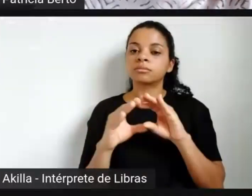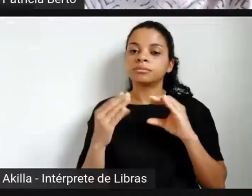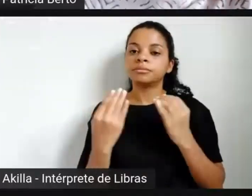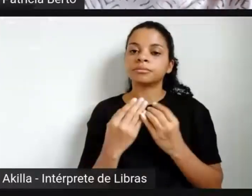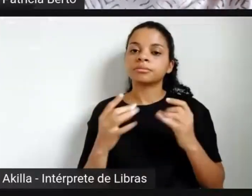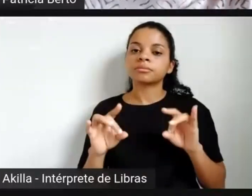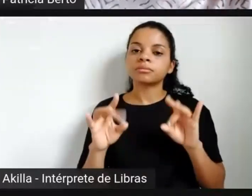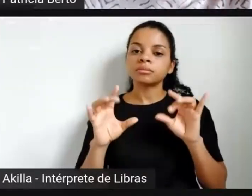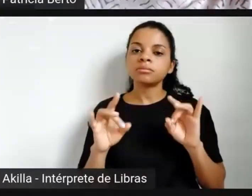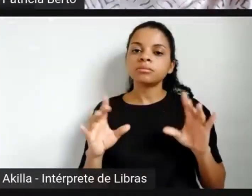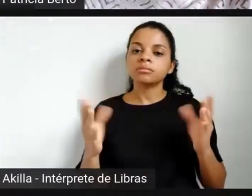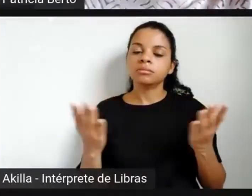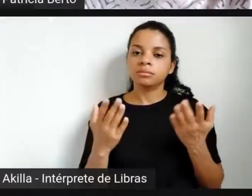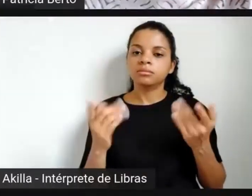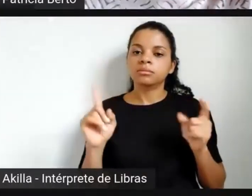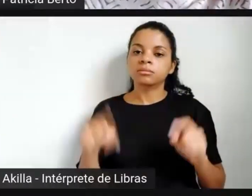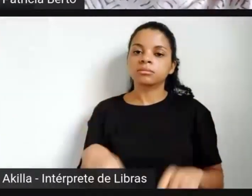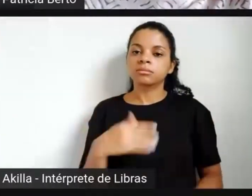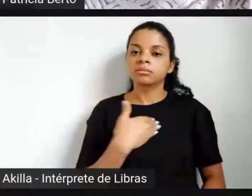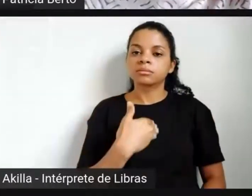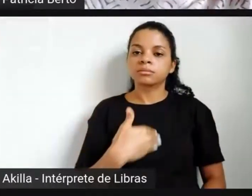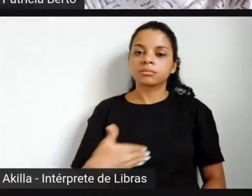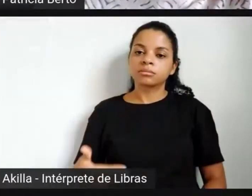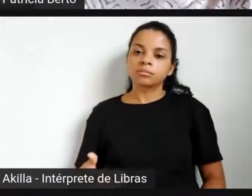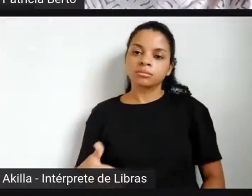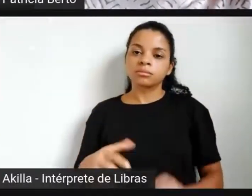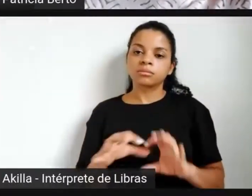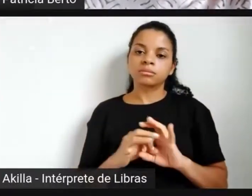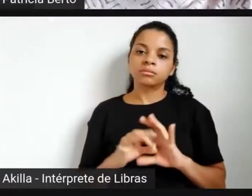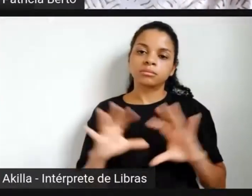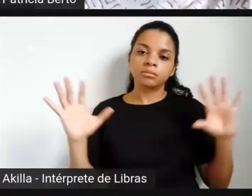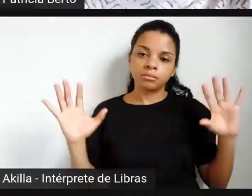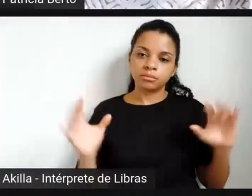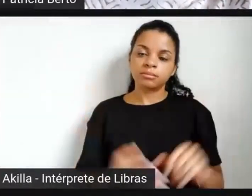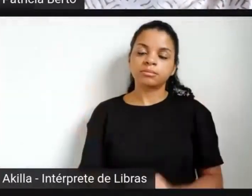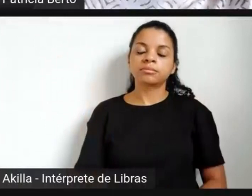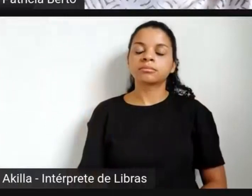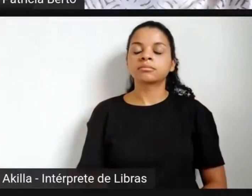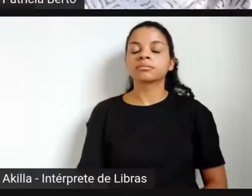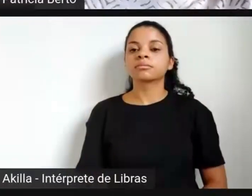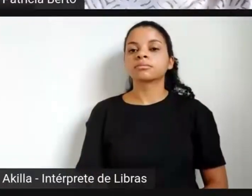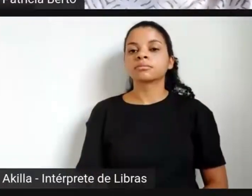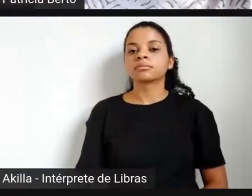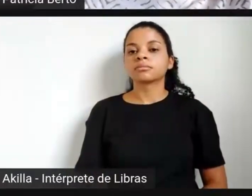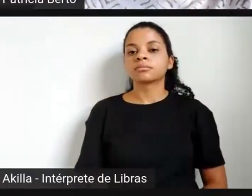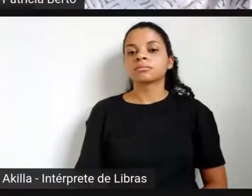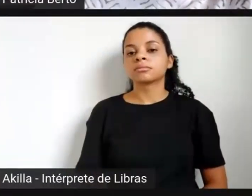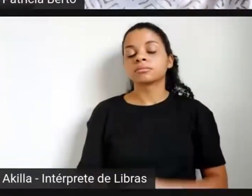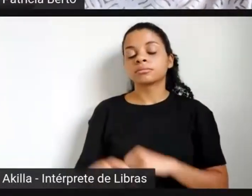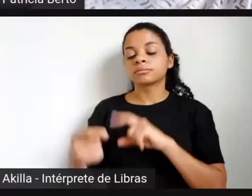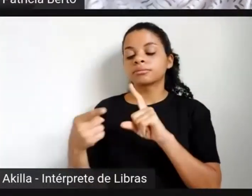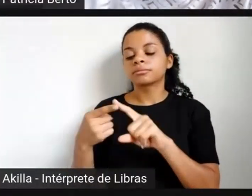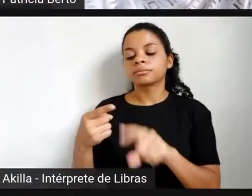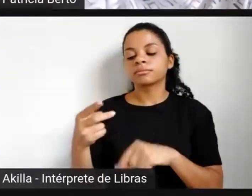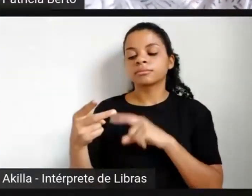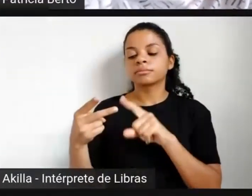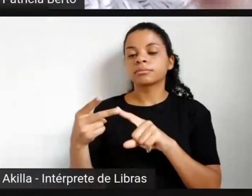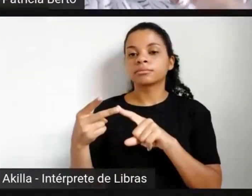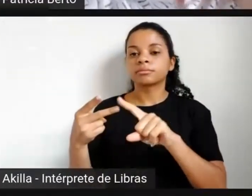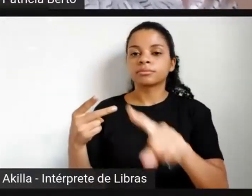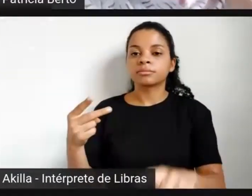trabalham junto com seus líderes para indicarem os membros. Passada a fase da criação, gente tem a fase de